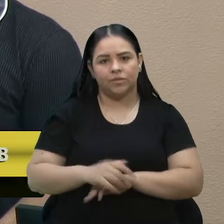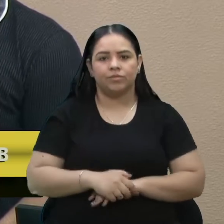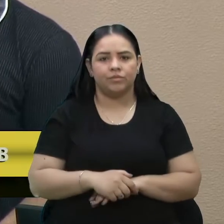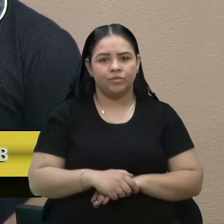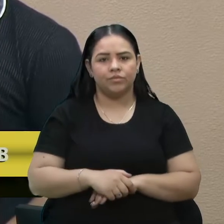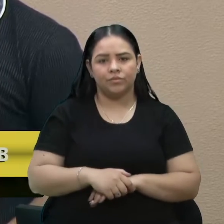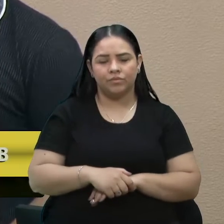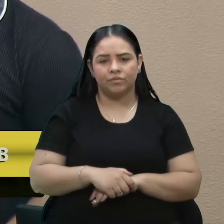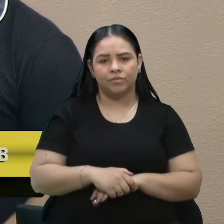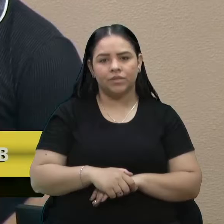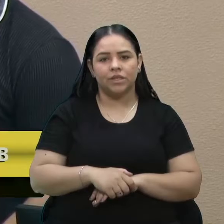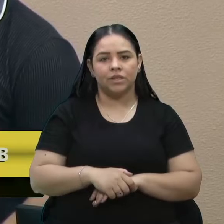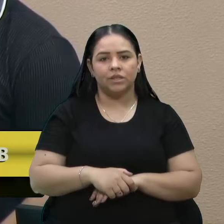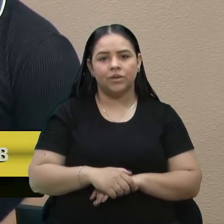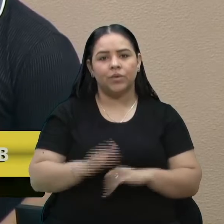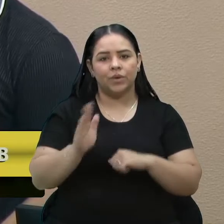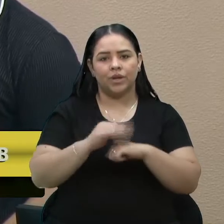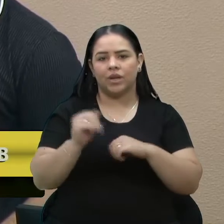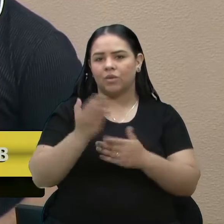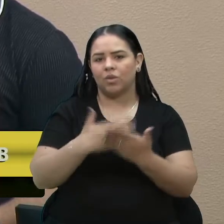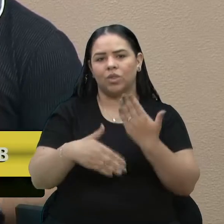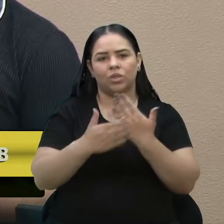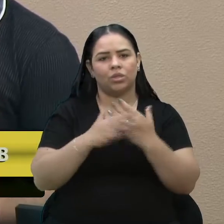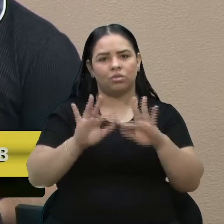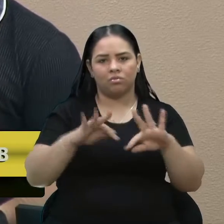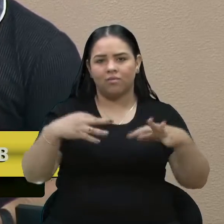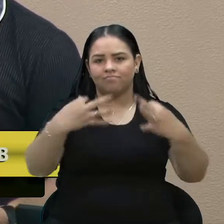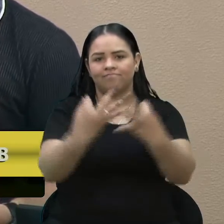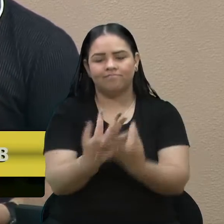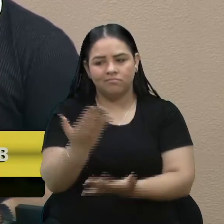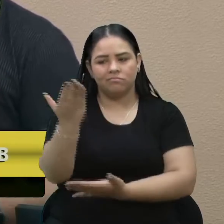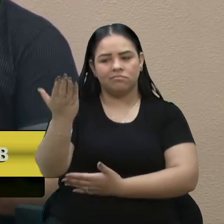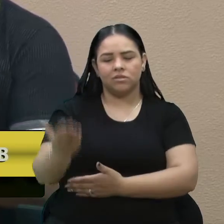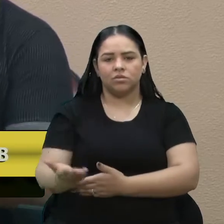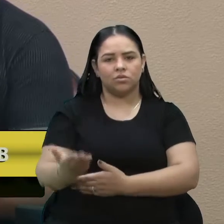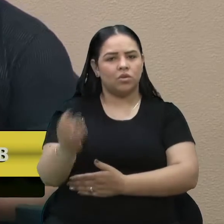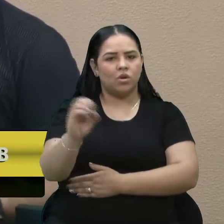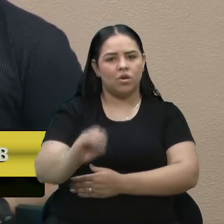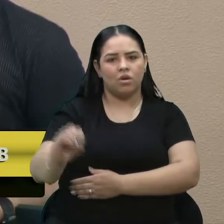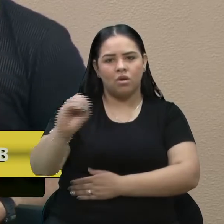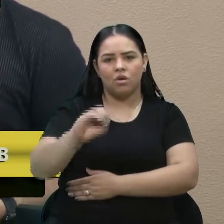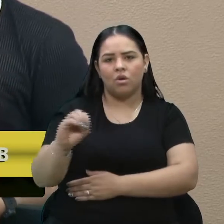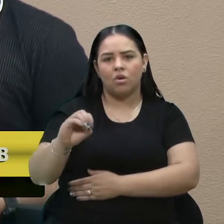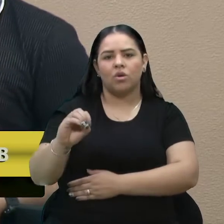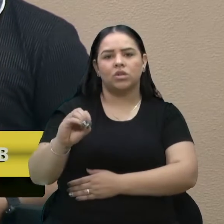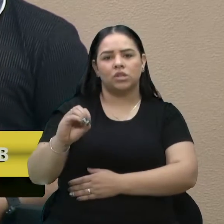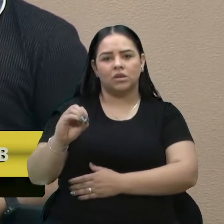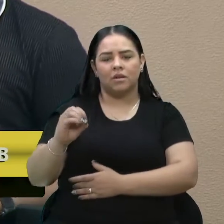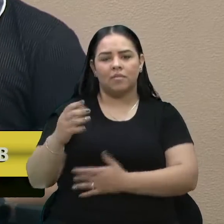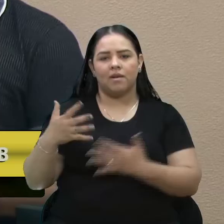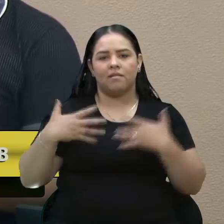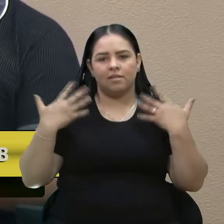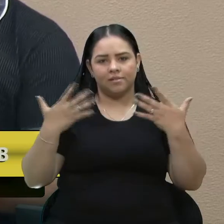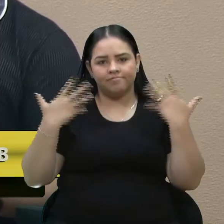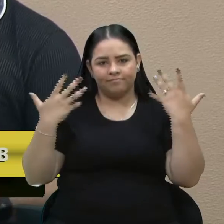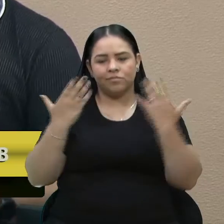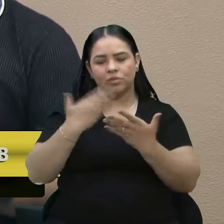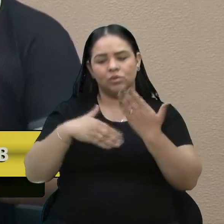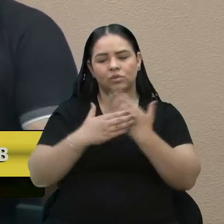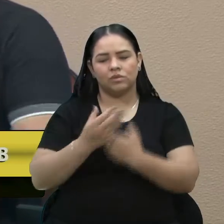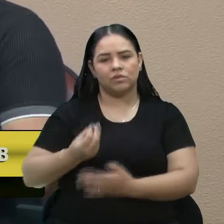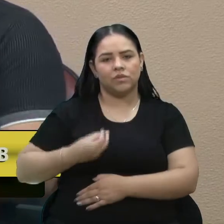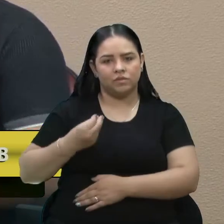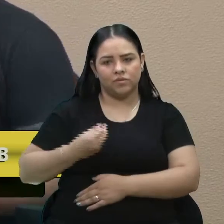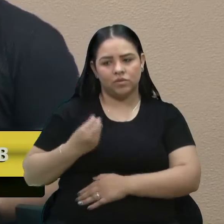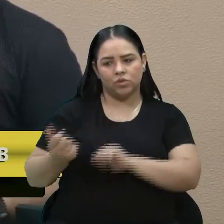deixar os sentimentos a toda a família dele, por tudo que ele foi, por toda a alegria que ele trouxe para as pessoas. Quem conviveu com o Dudu e